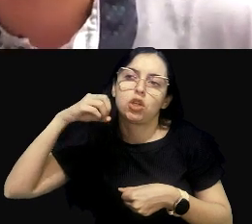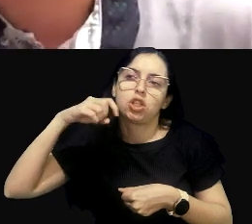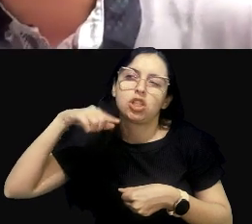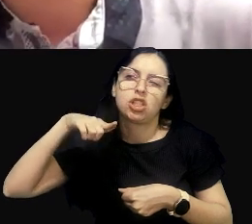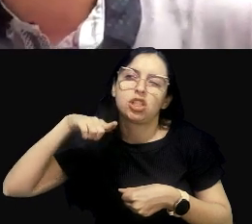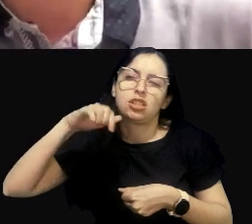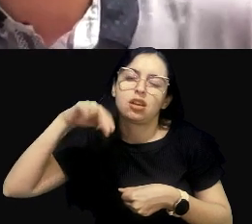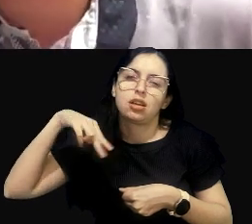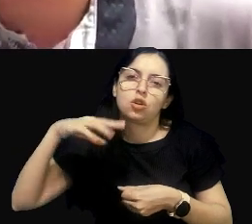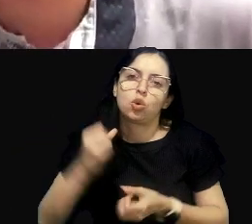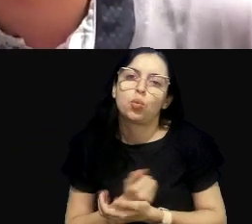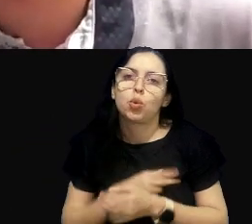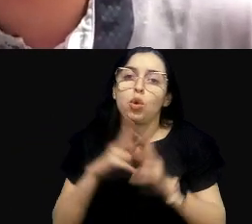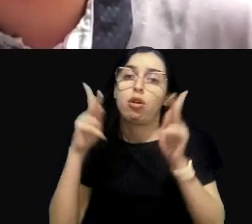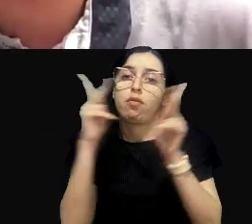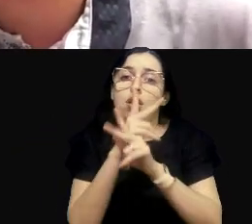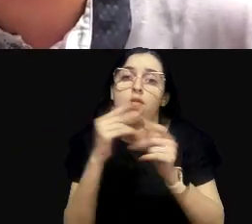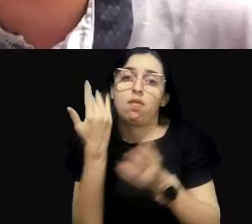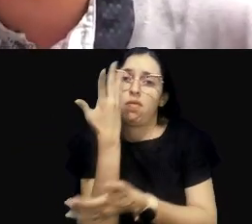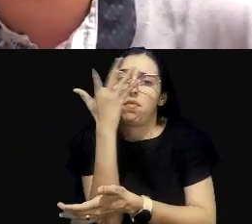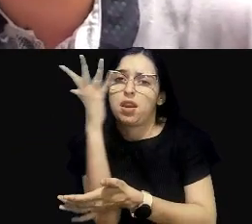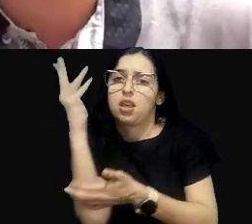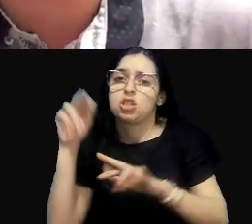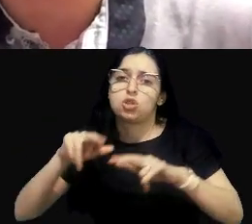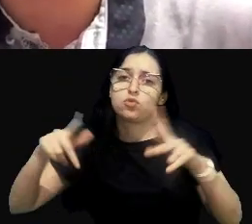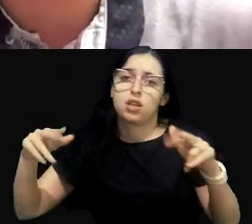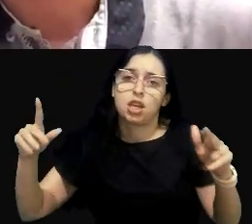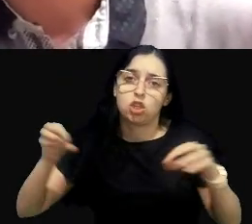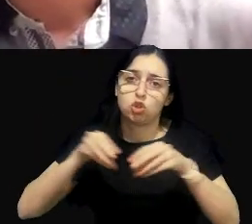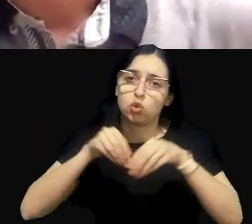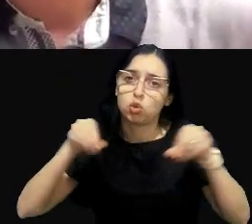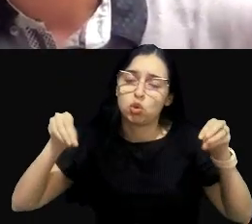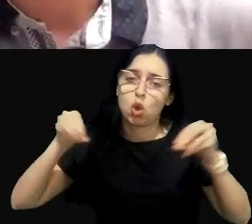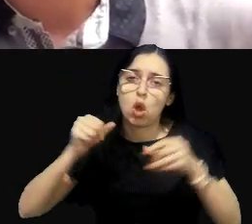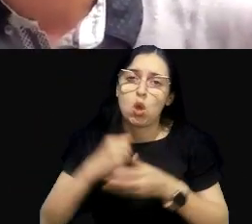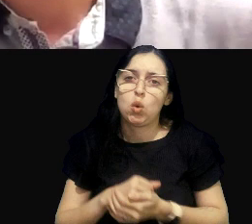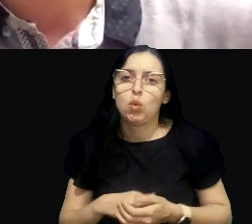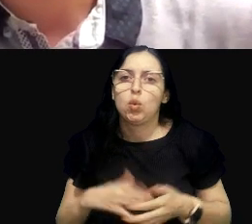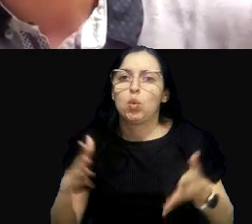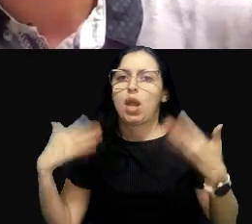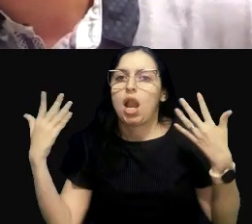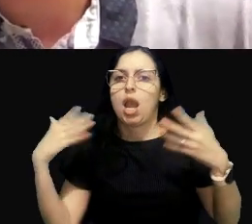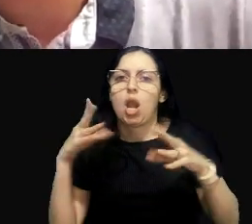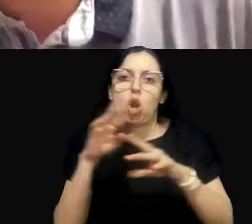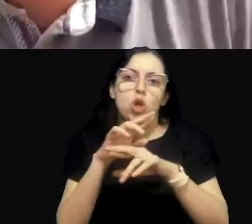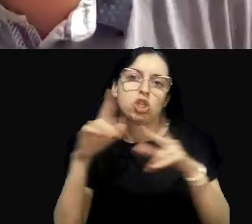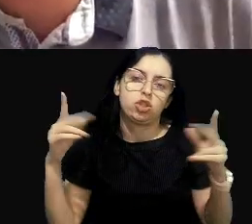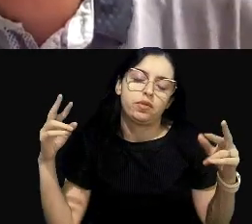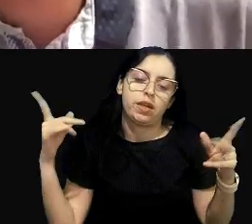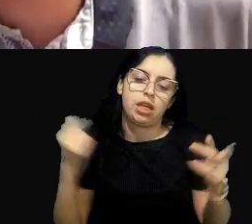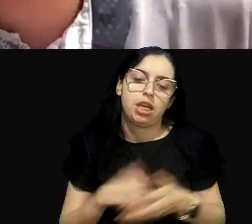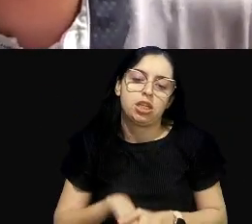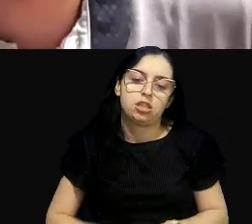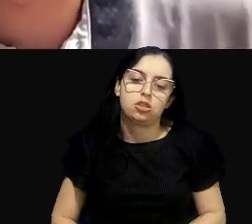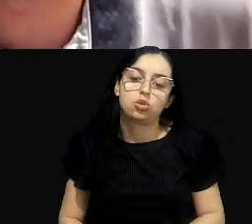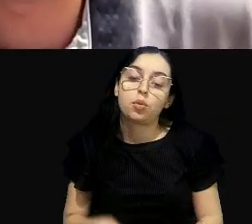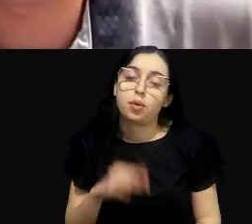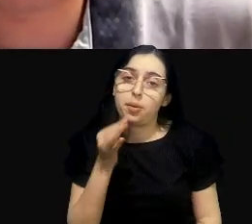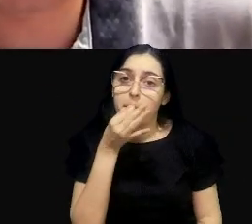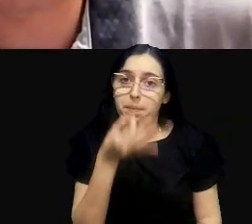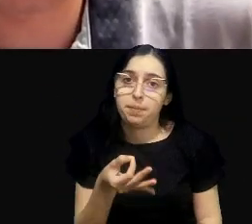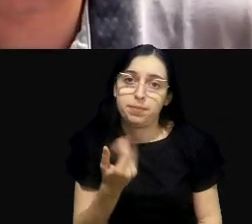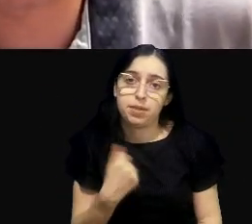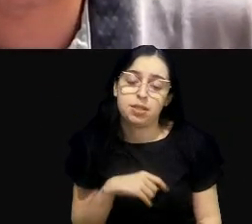porque a vegetação é diferente, porque atributos naturais são diferentes. e aqui eu faço também esse comentário, achei